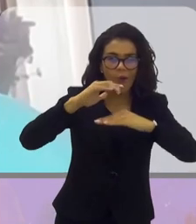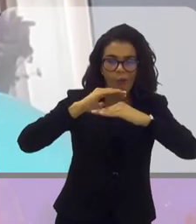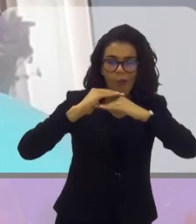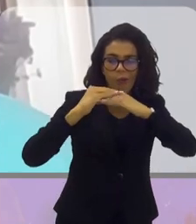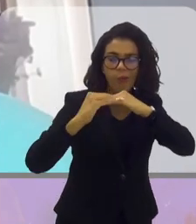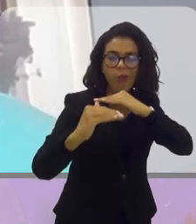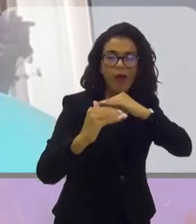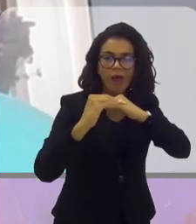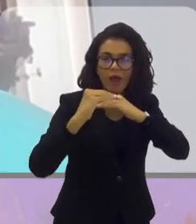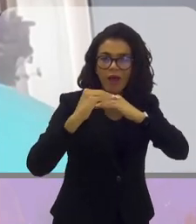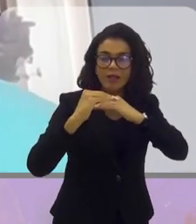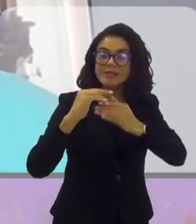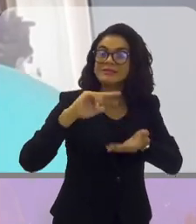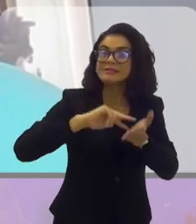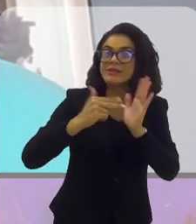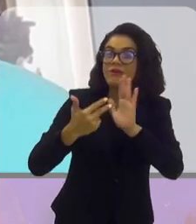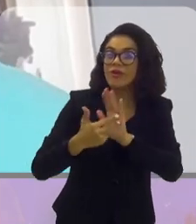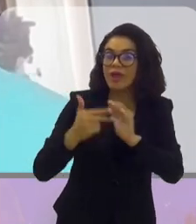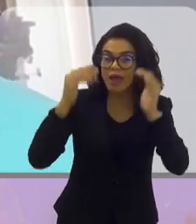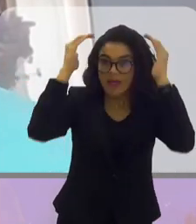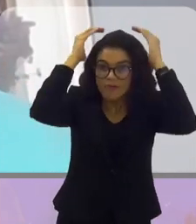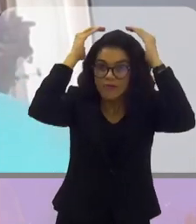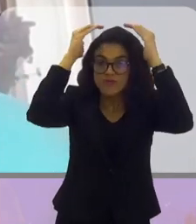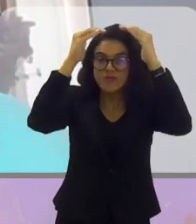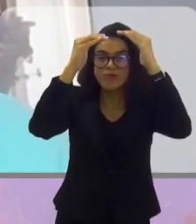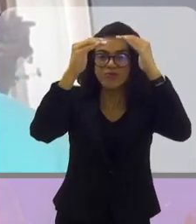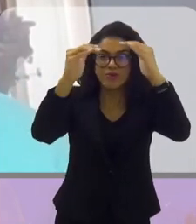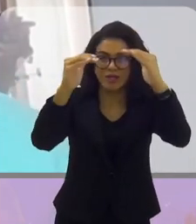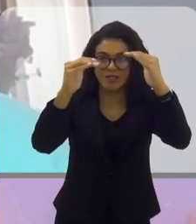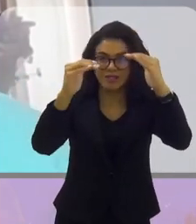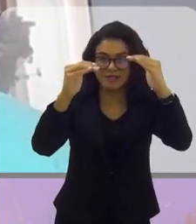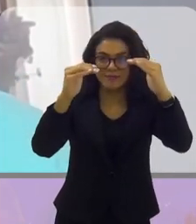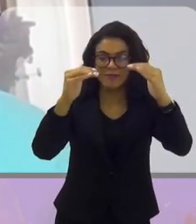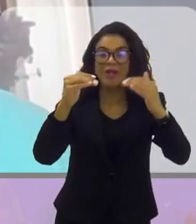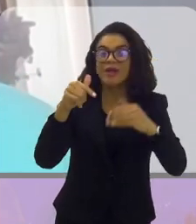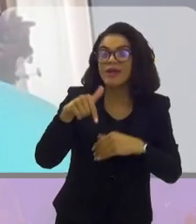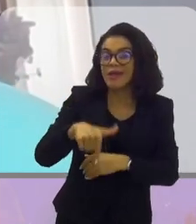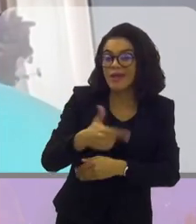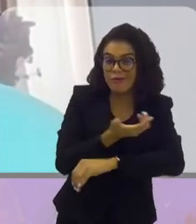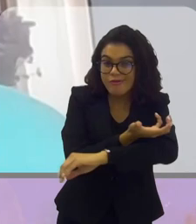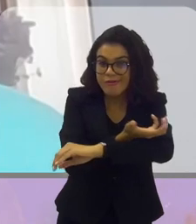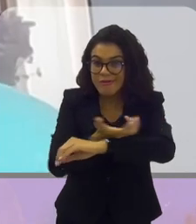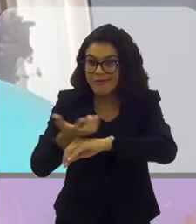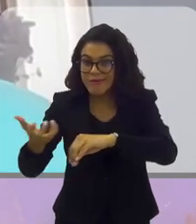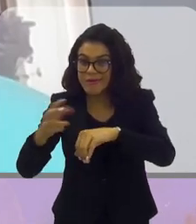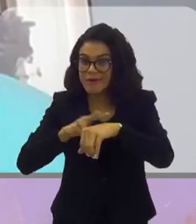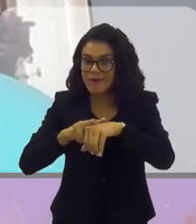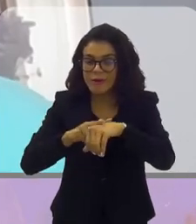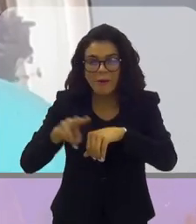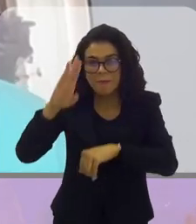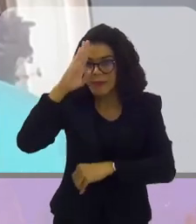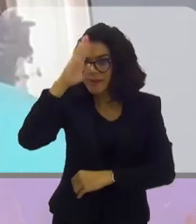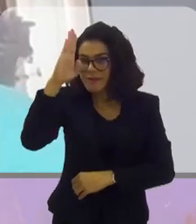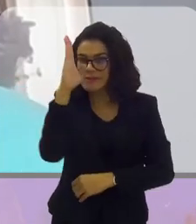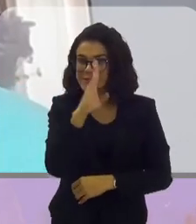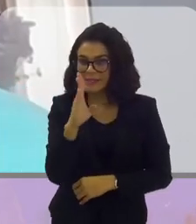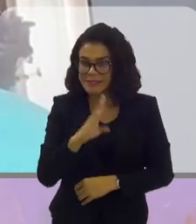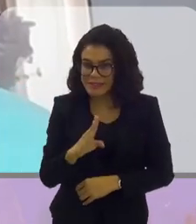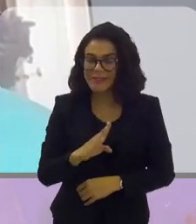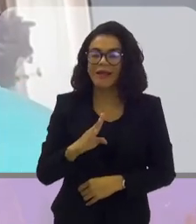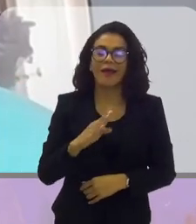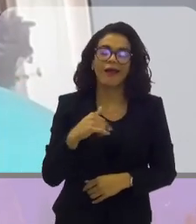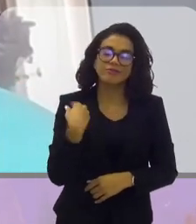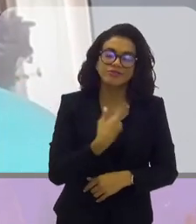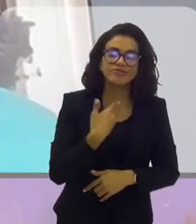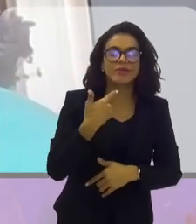espectador, eu também ponho sombra ao meu gramado. E o gramado, principalmente no Brasil,